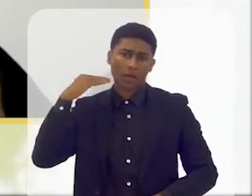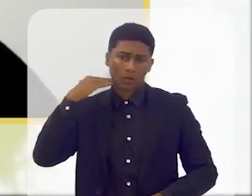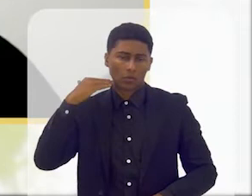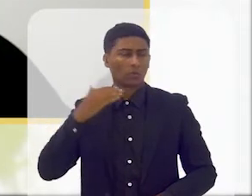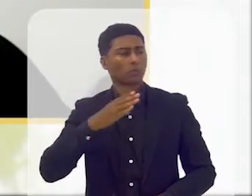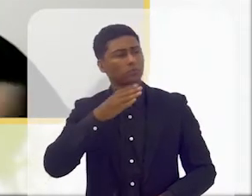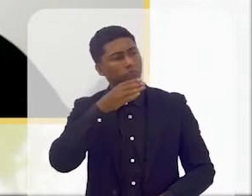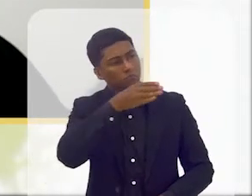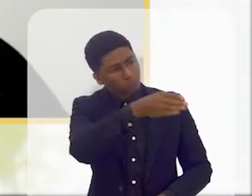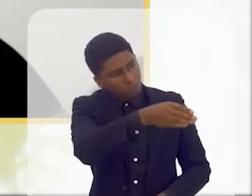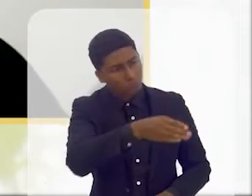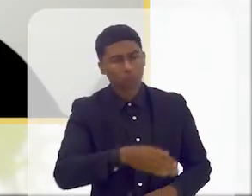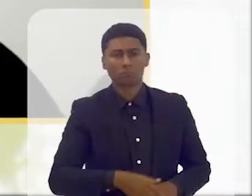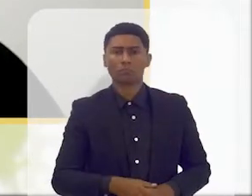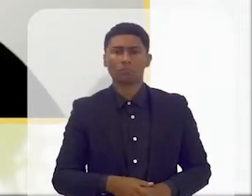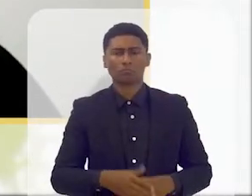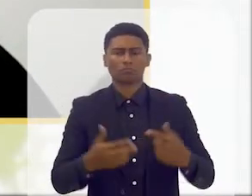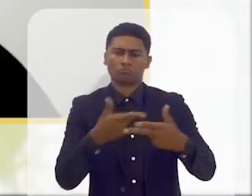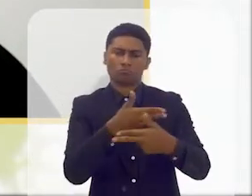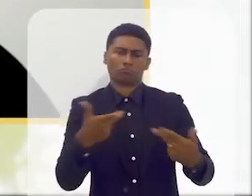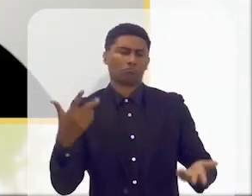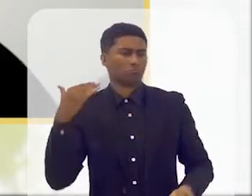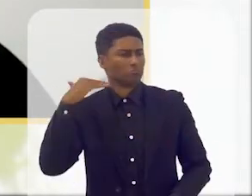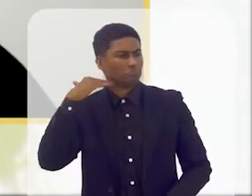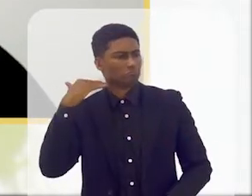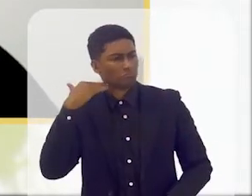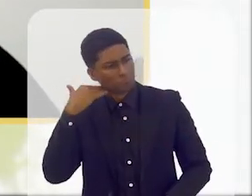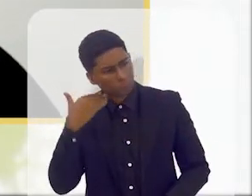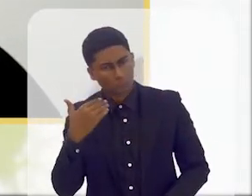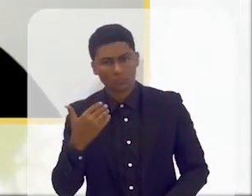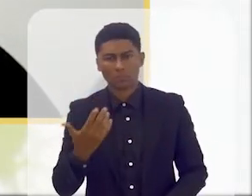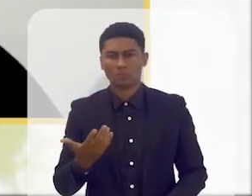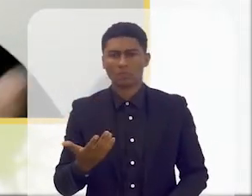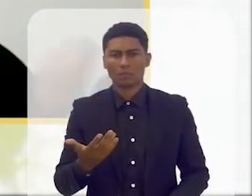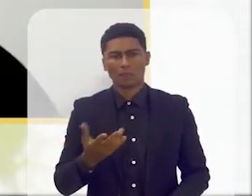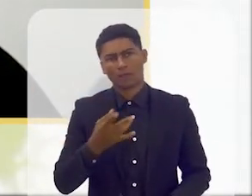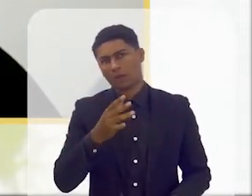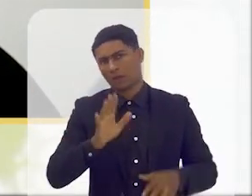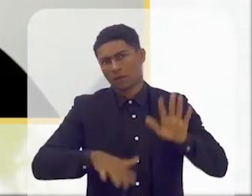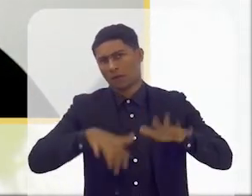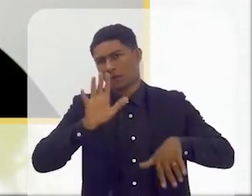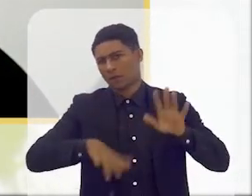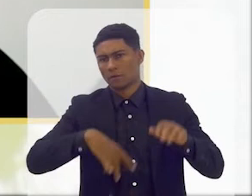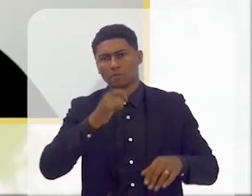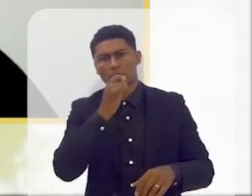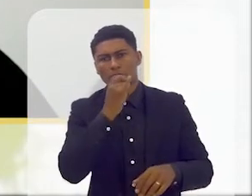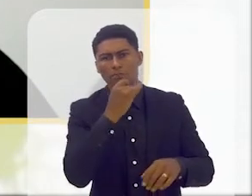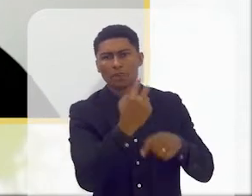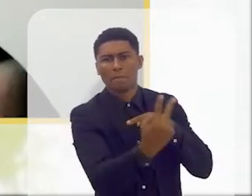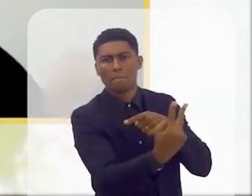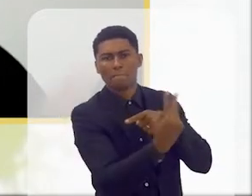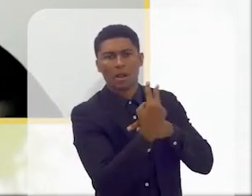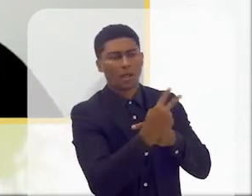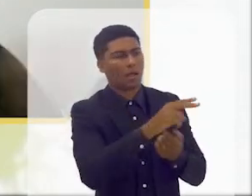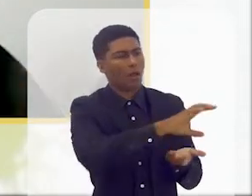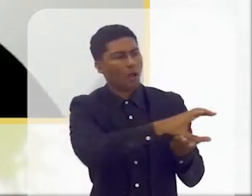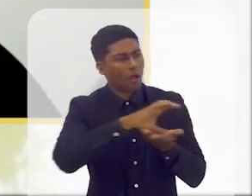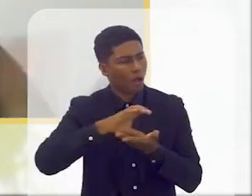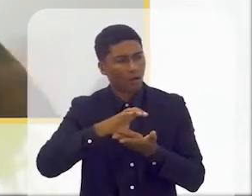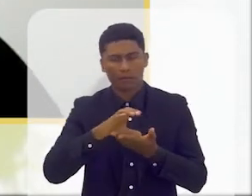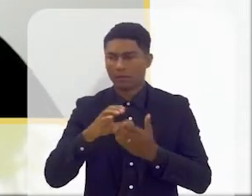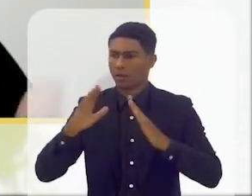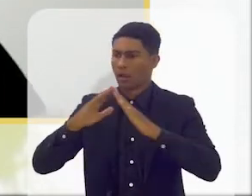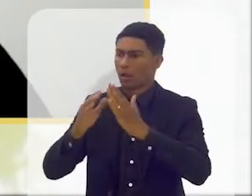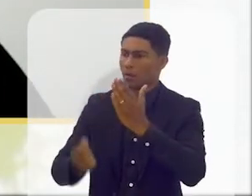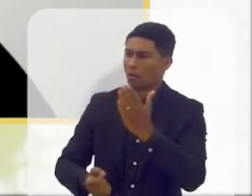não é? Todos nós temos que tratar as nossas questões bancárias, fazer um empréstimo para comprar a nossa casa, o